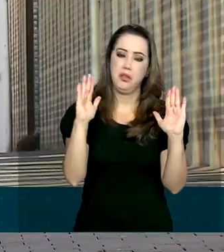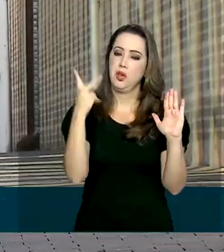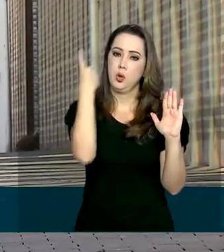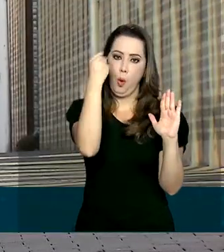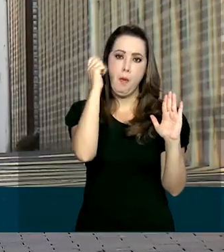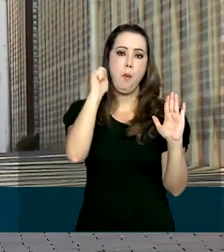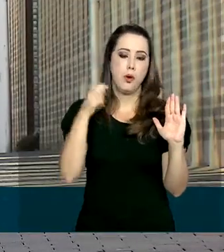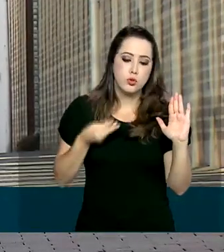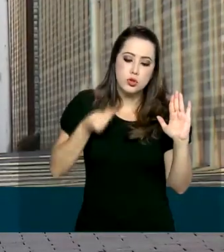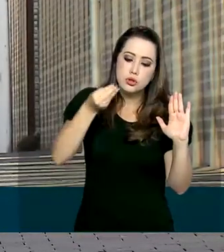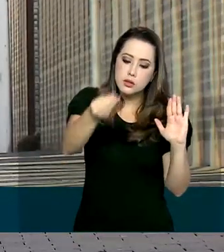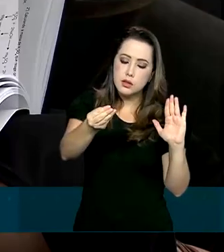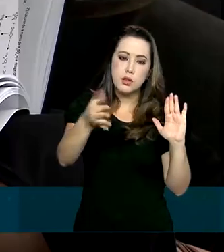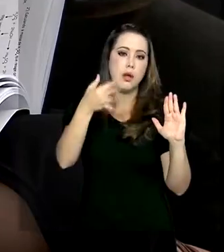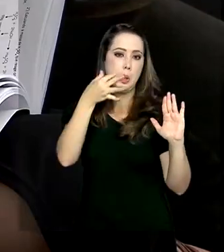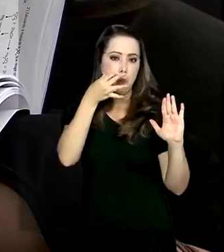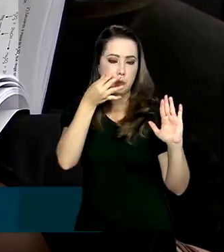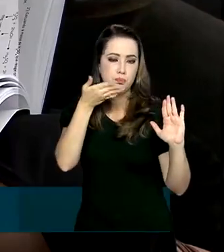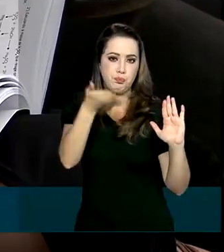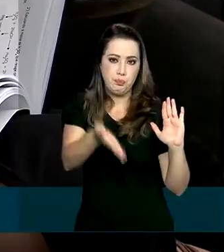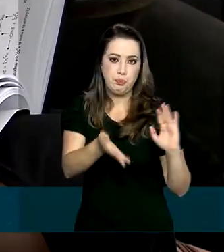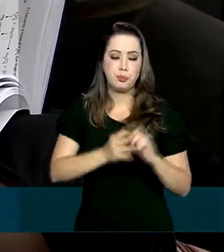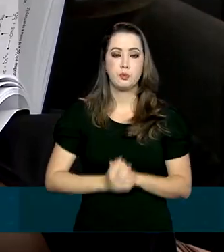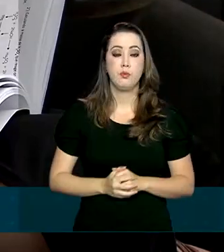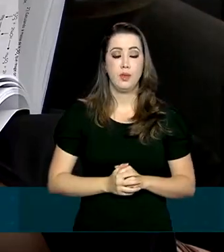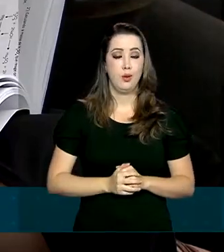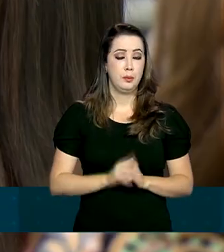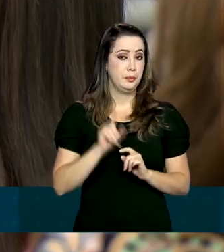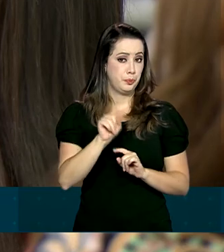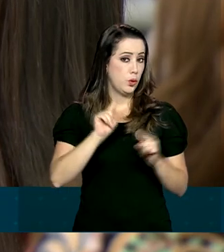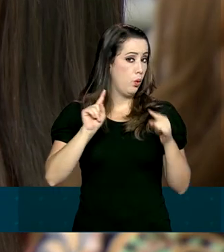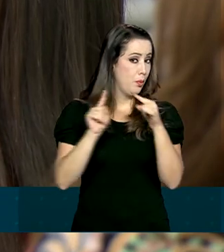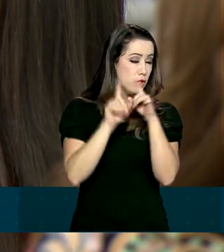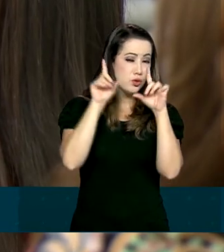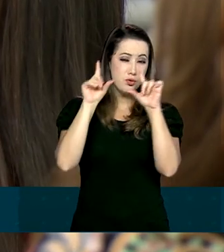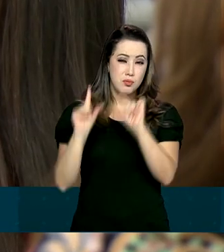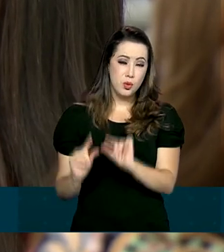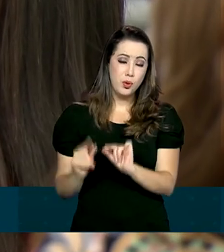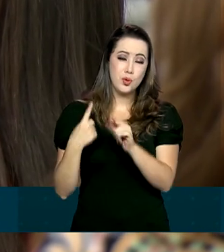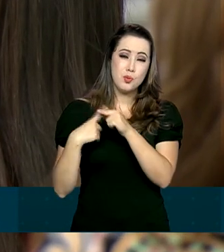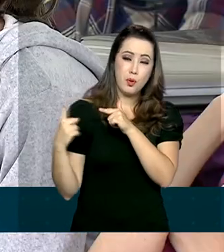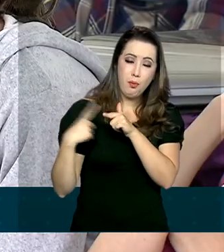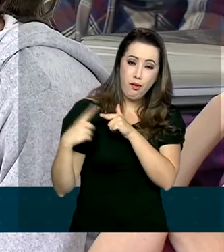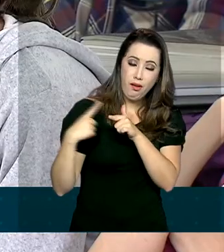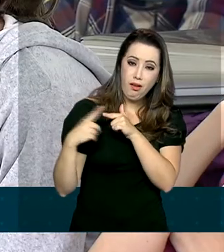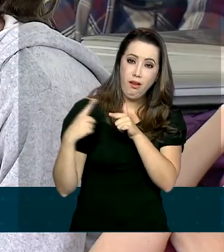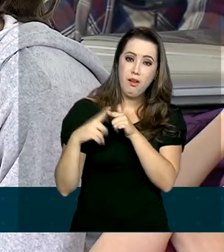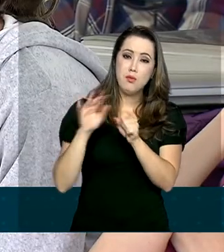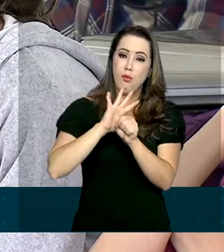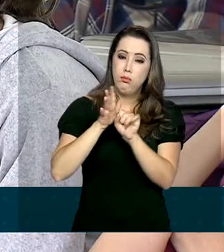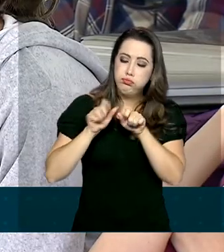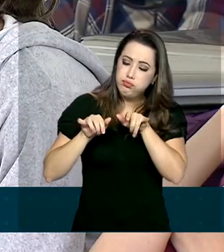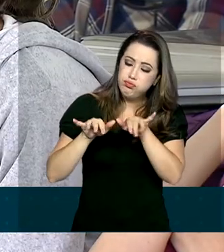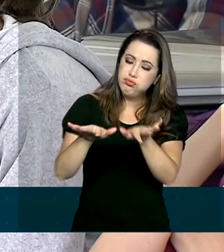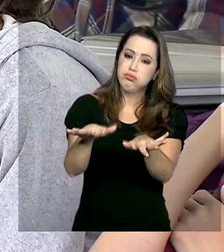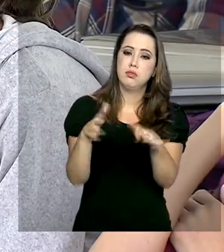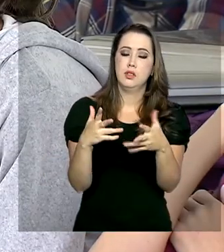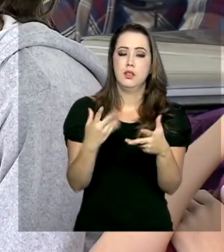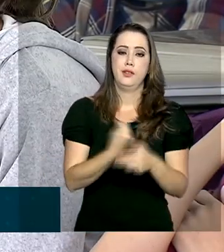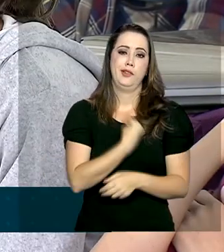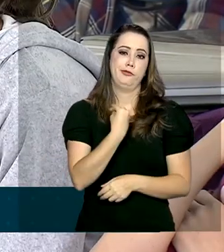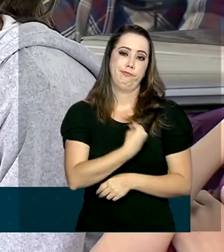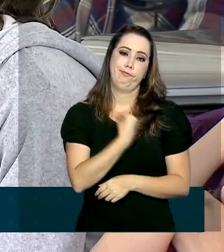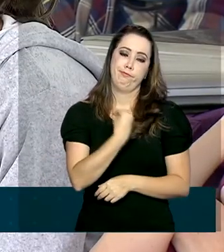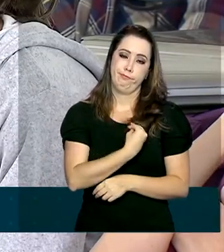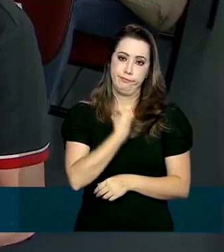Segundo o Ministério da Educação, a medida teve o objetivo de minimizar os prejuízos da pandemia do coronavírus na vida